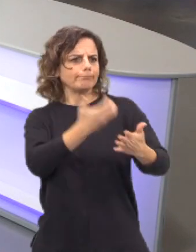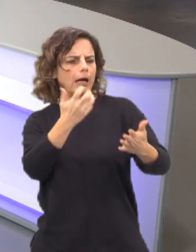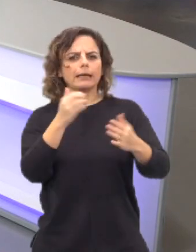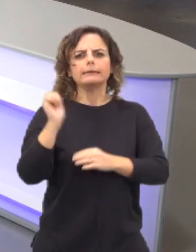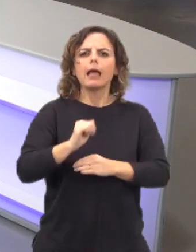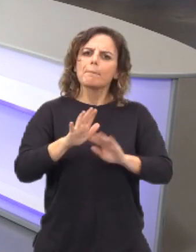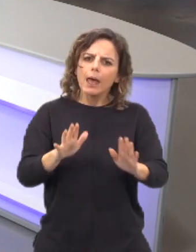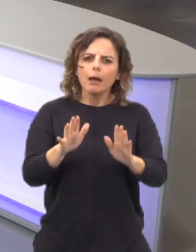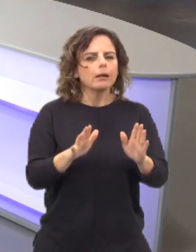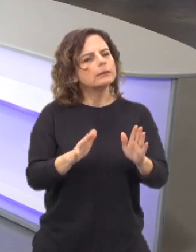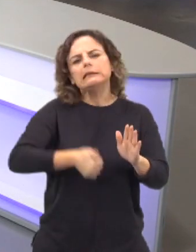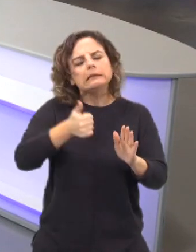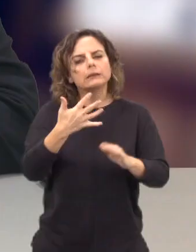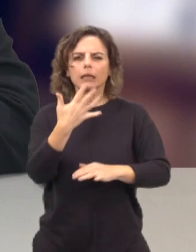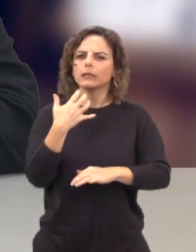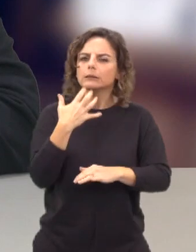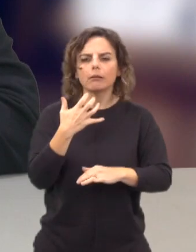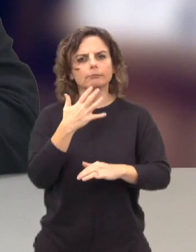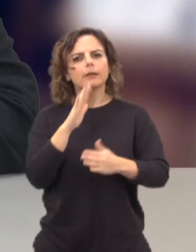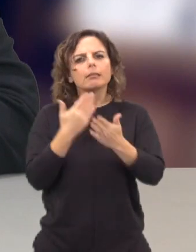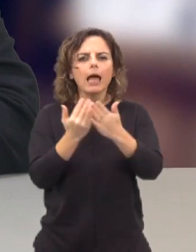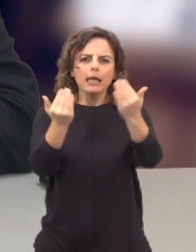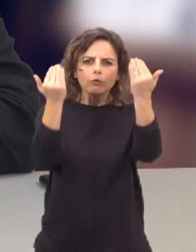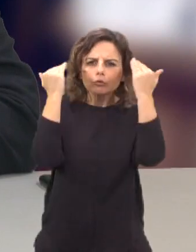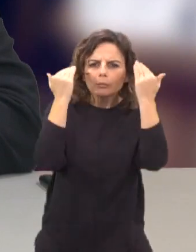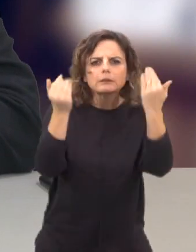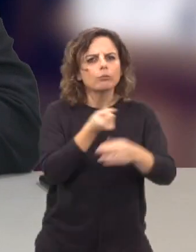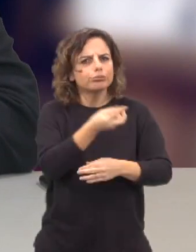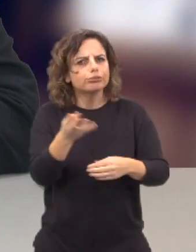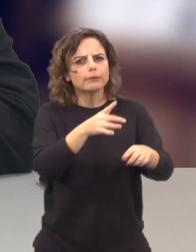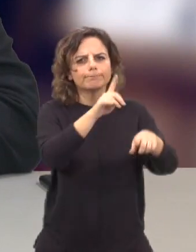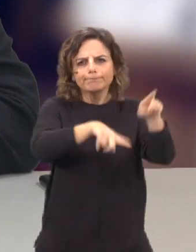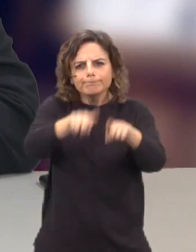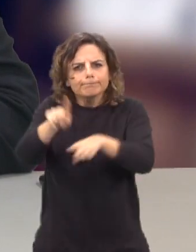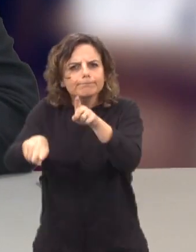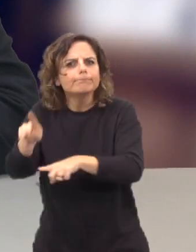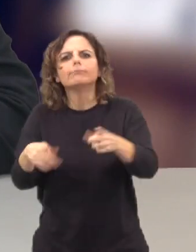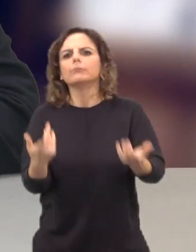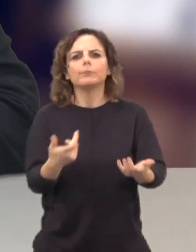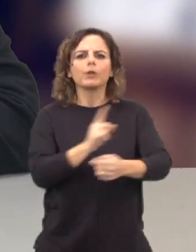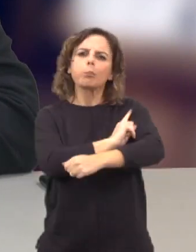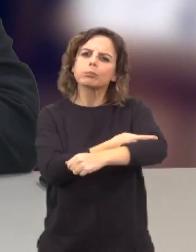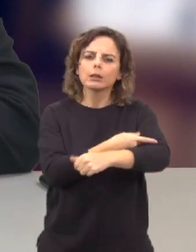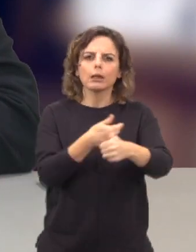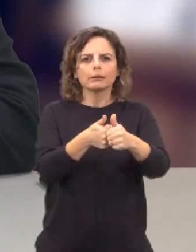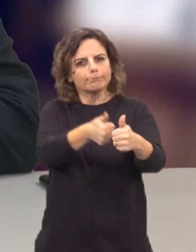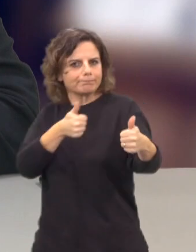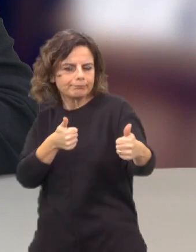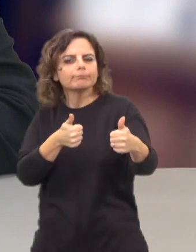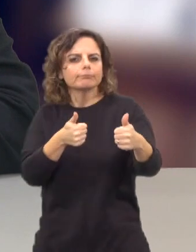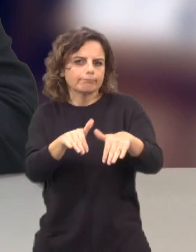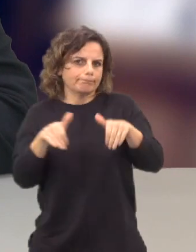isso, ser rigorosos e oferecer informação plural, diversificada, distanciada dos poderes,